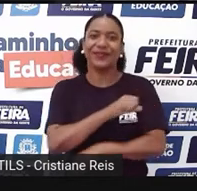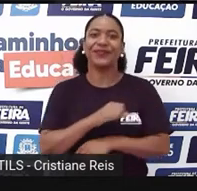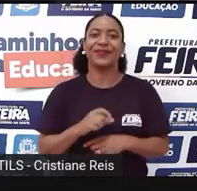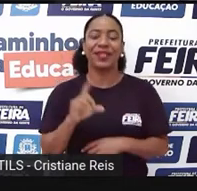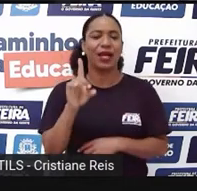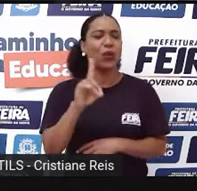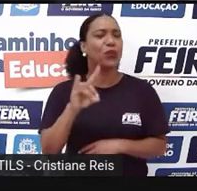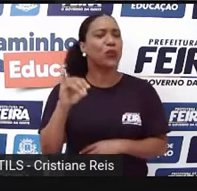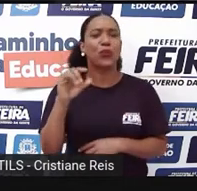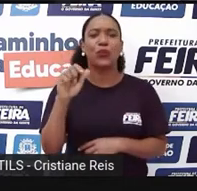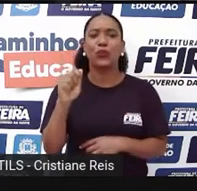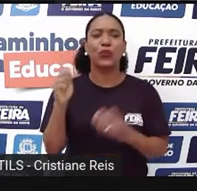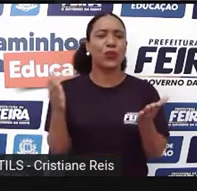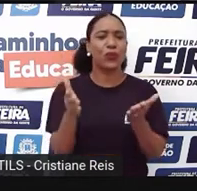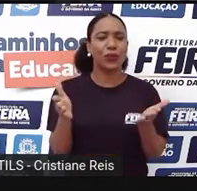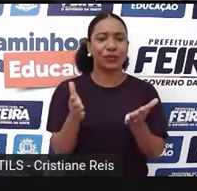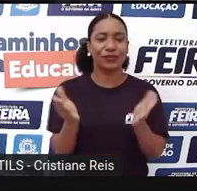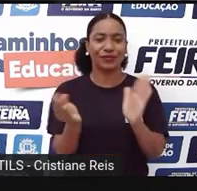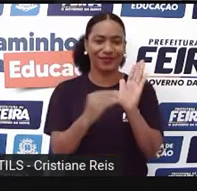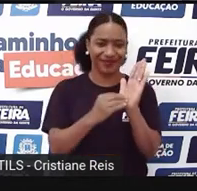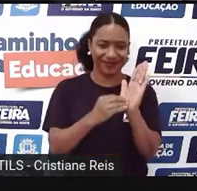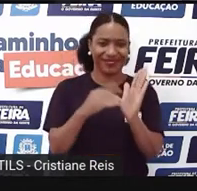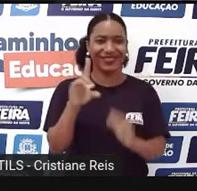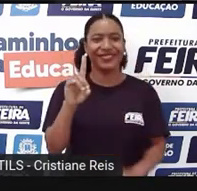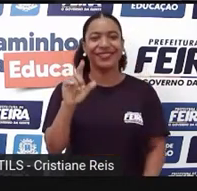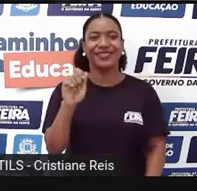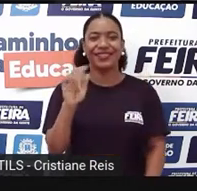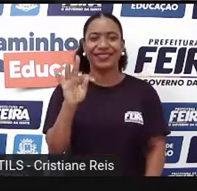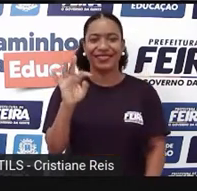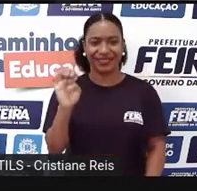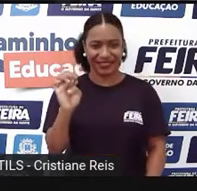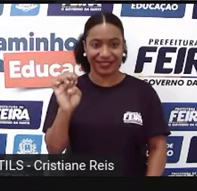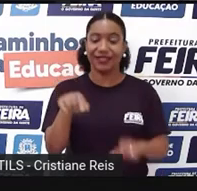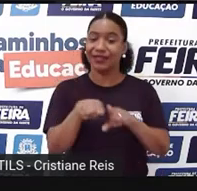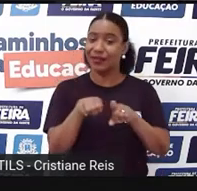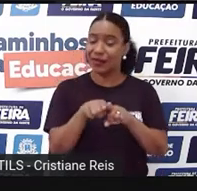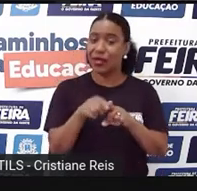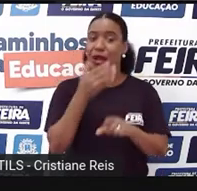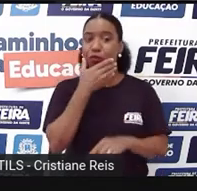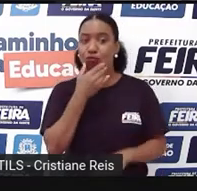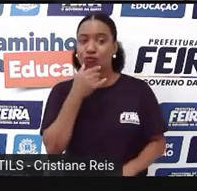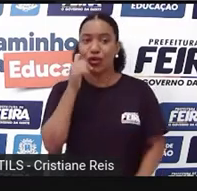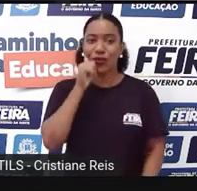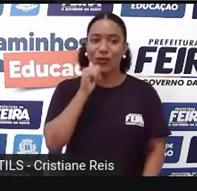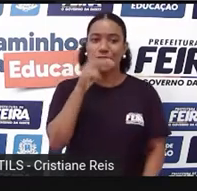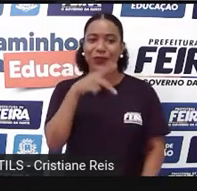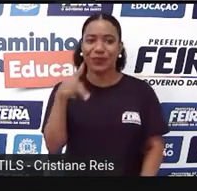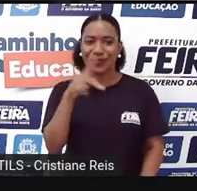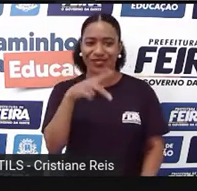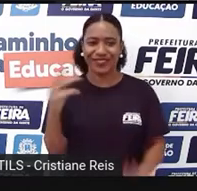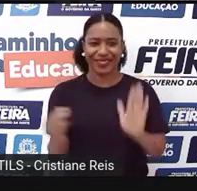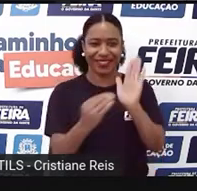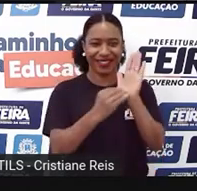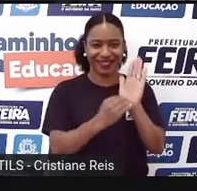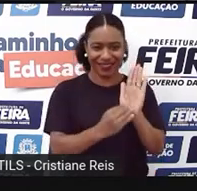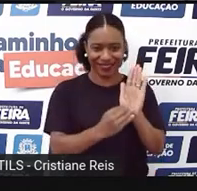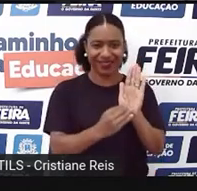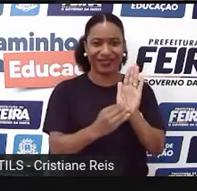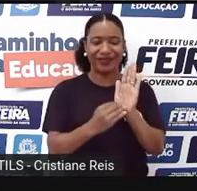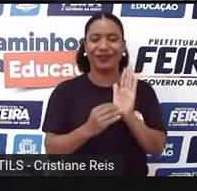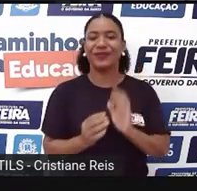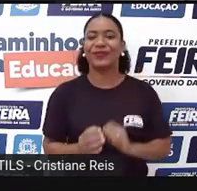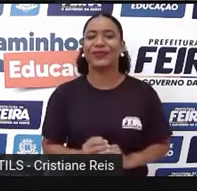date, a data de nossa aula de hoje, and teacher, o nome do seu professor ou de sua professora de inglês.